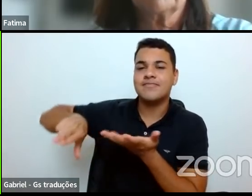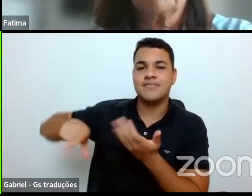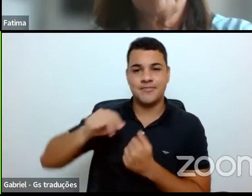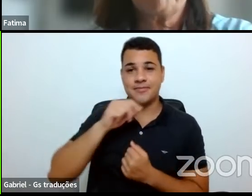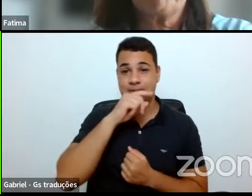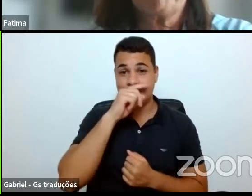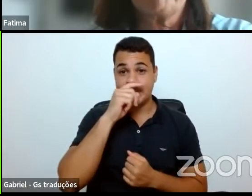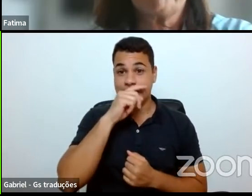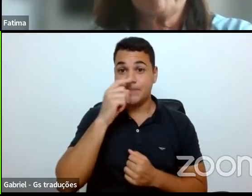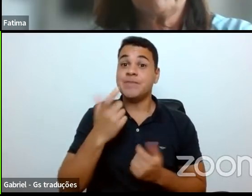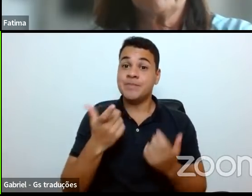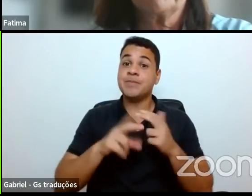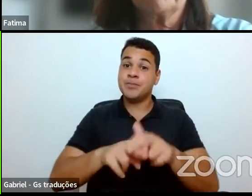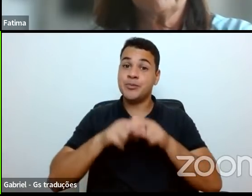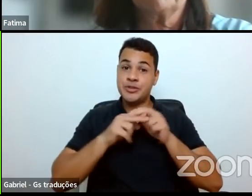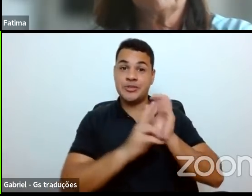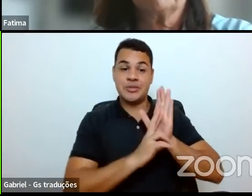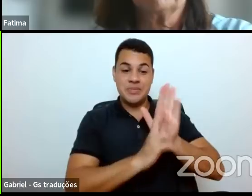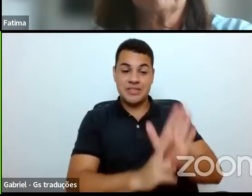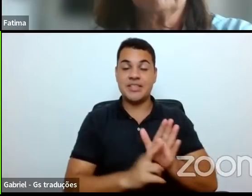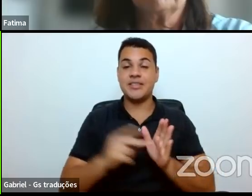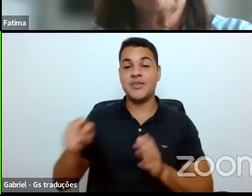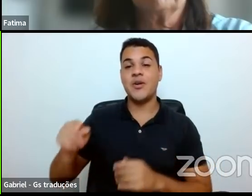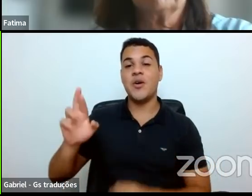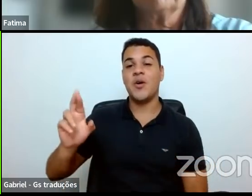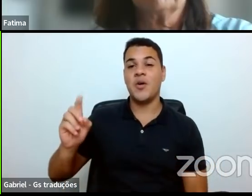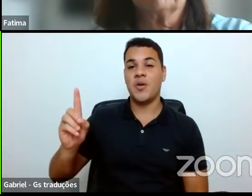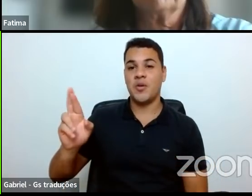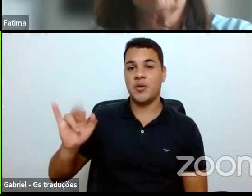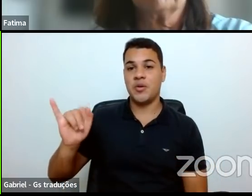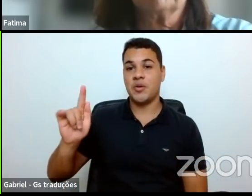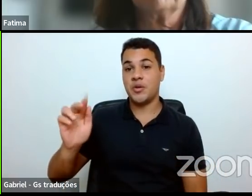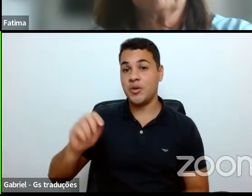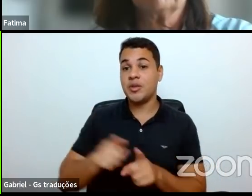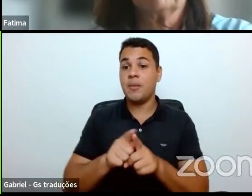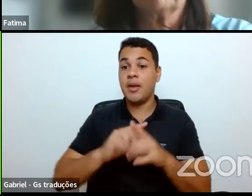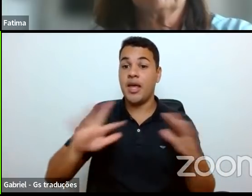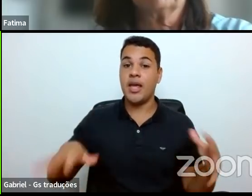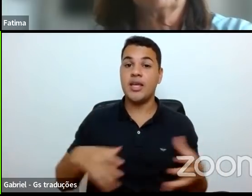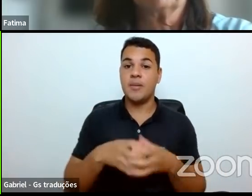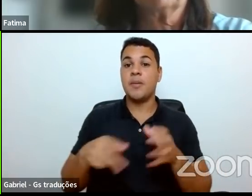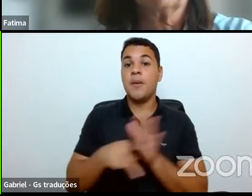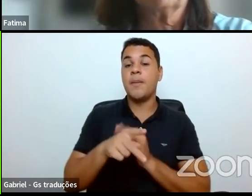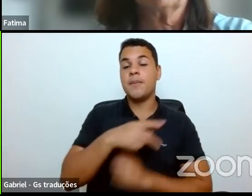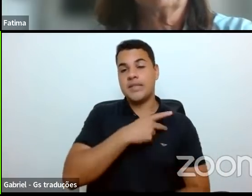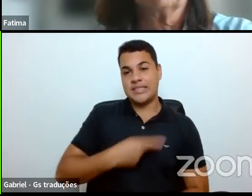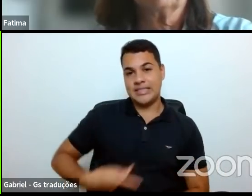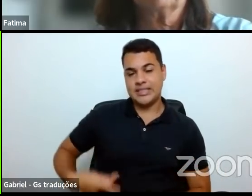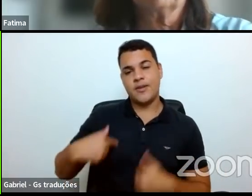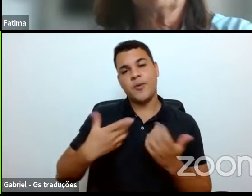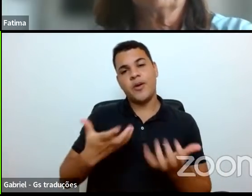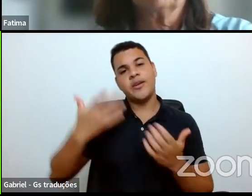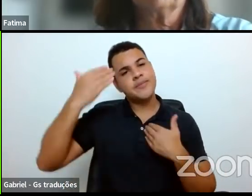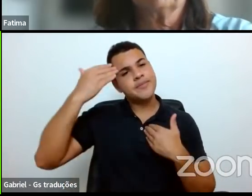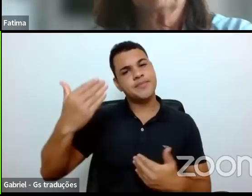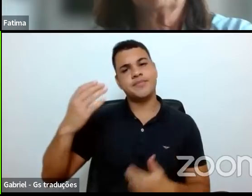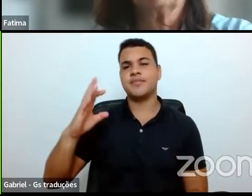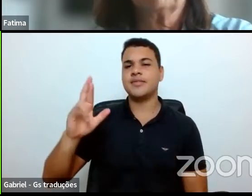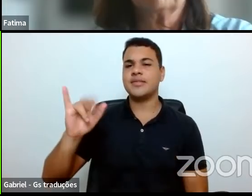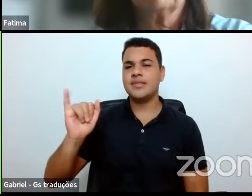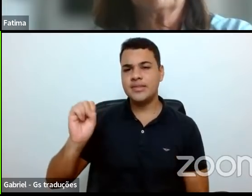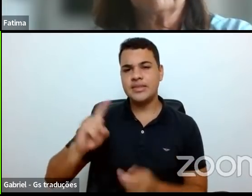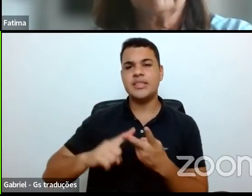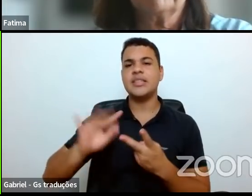Rodrigo, em meu nome, em nome de toda a equipe da vice-presidência, agradecer muito à Cris, à Fátima,